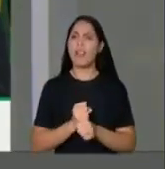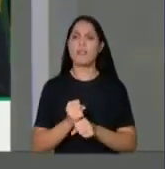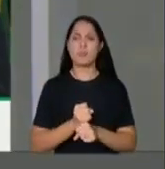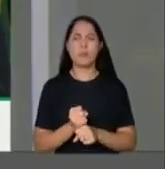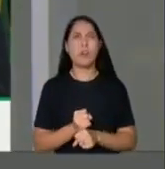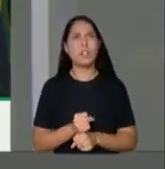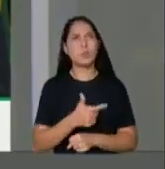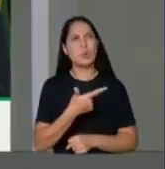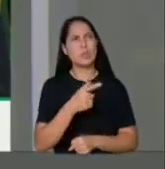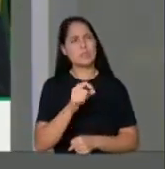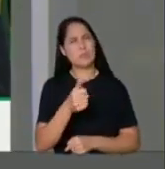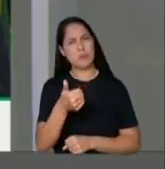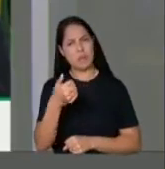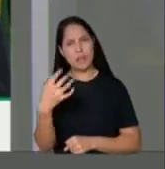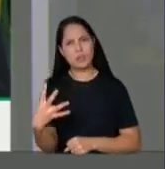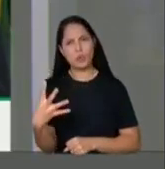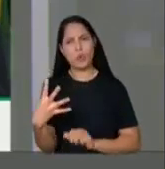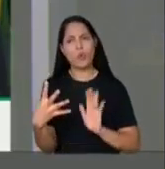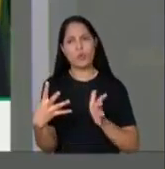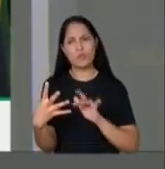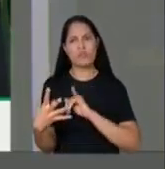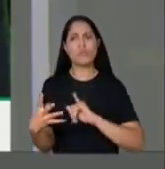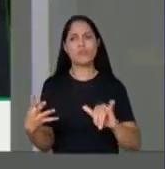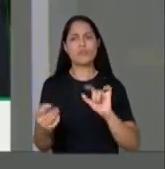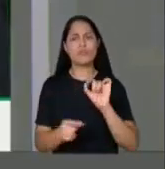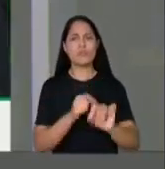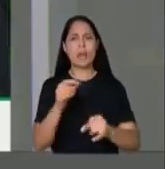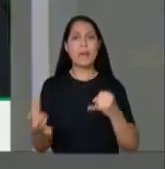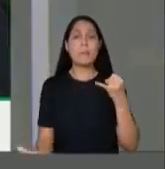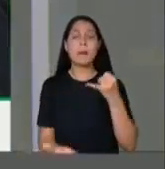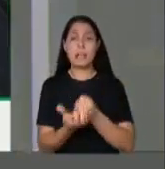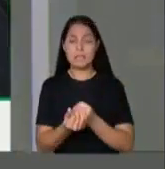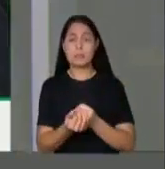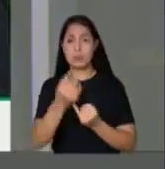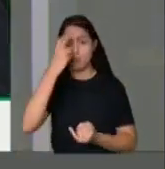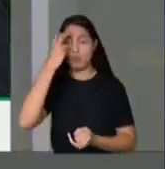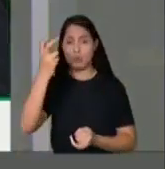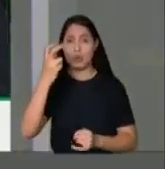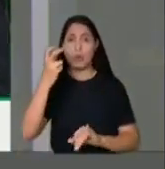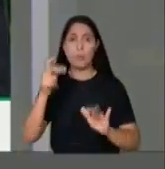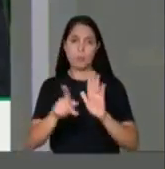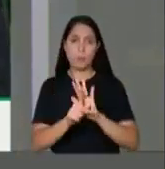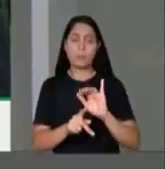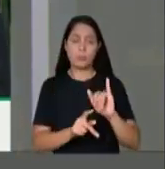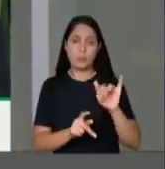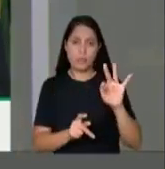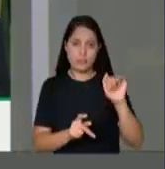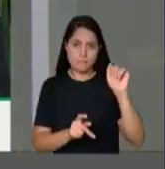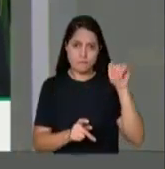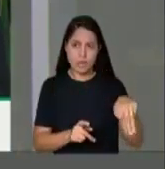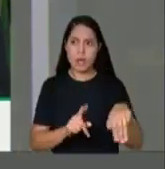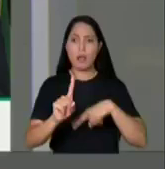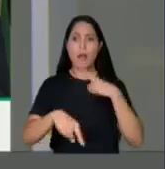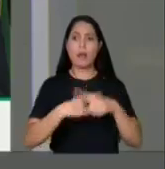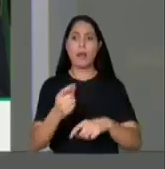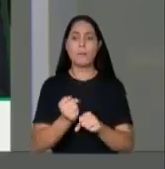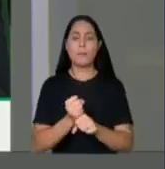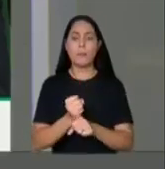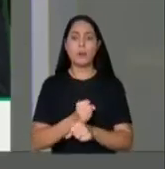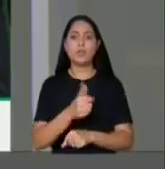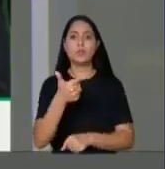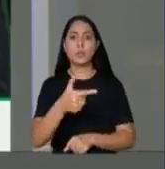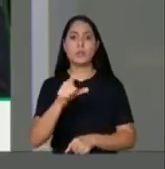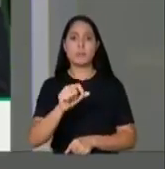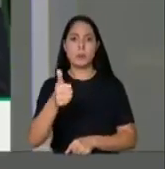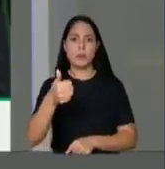2014, colocado como patrimônio cultural e material pelo IFAM e, em 2013, pela